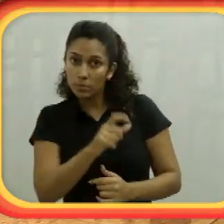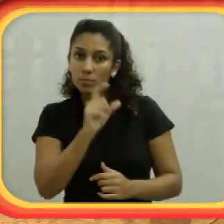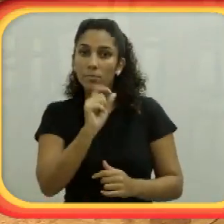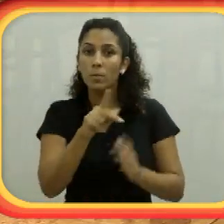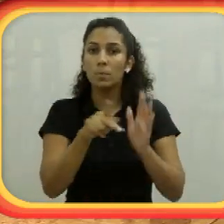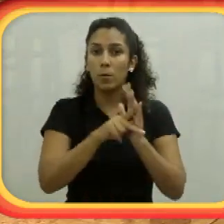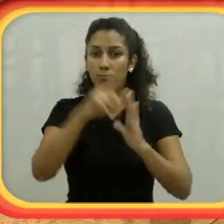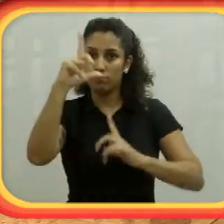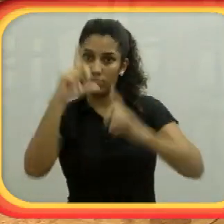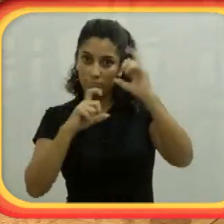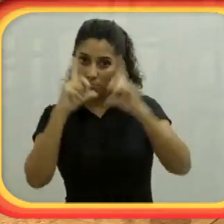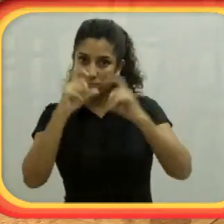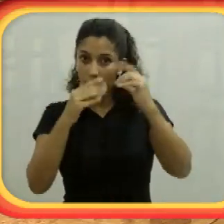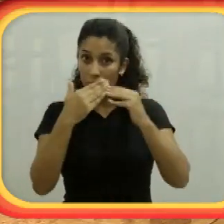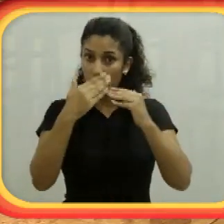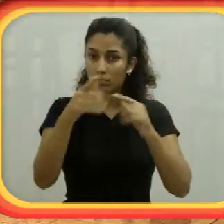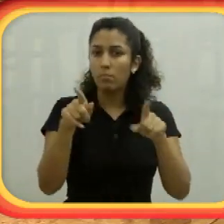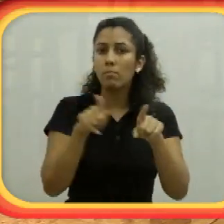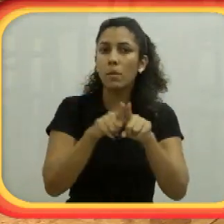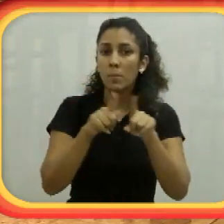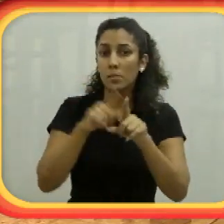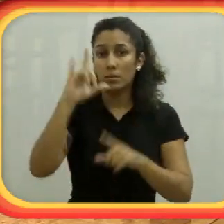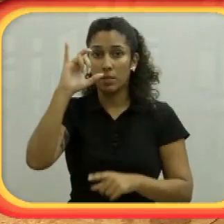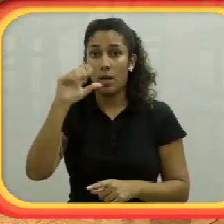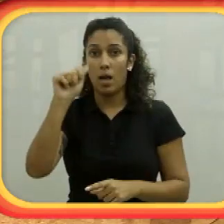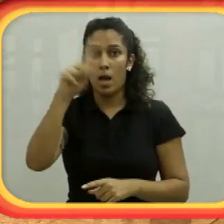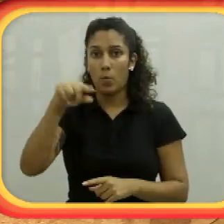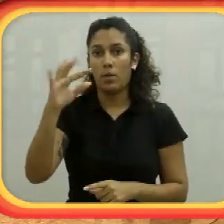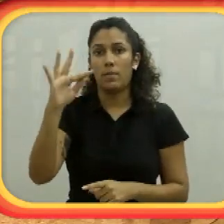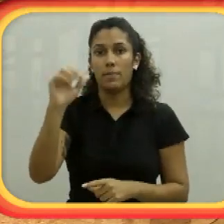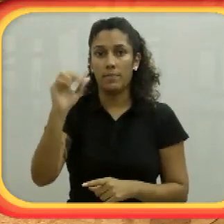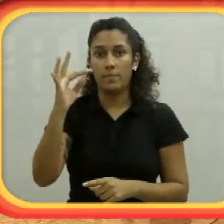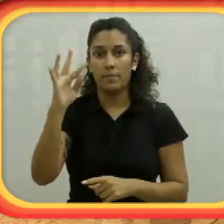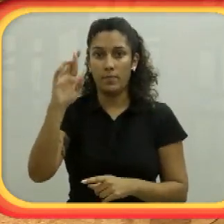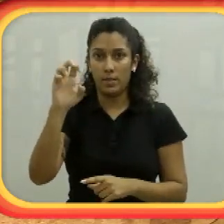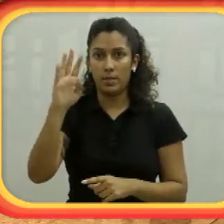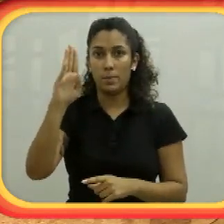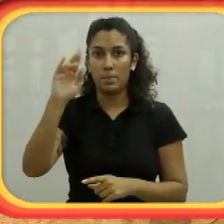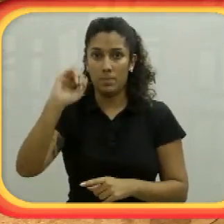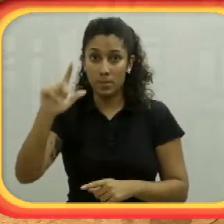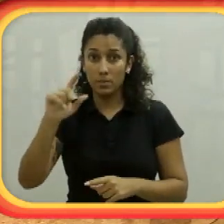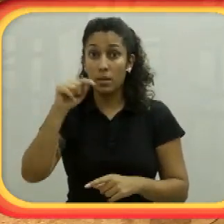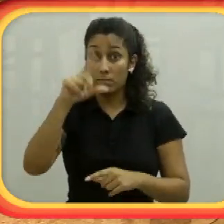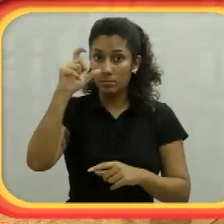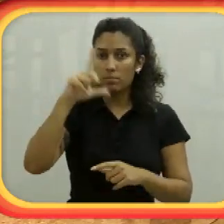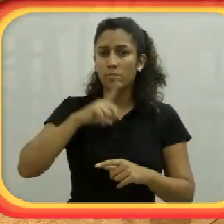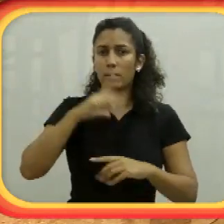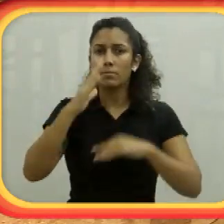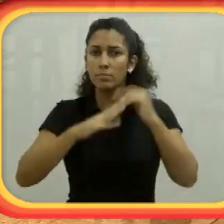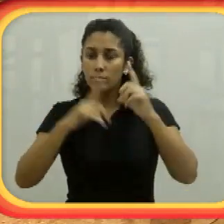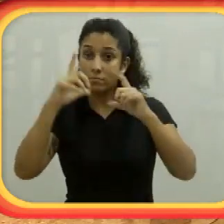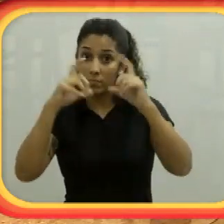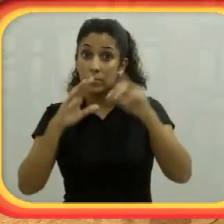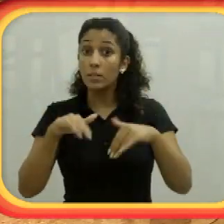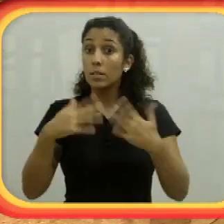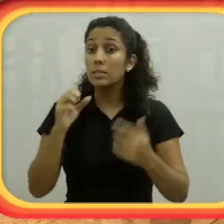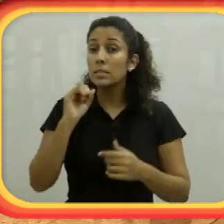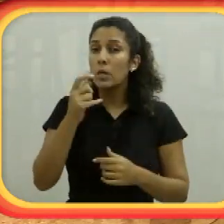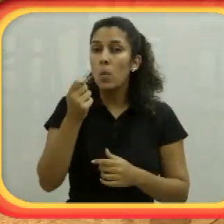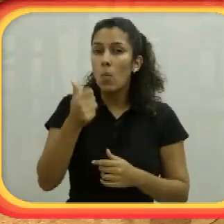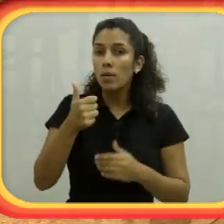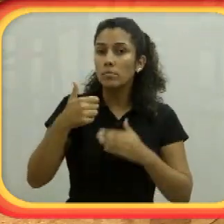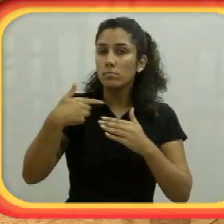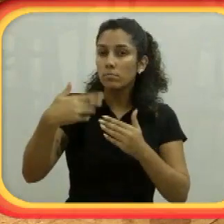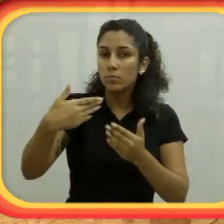na frente. E também pelo Instagram, é arroba Fábio Freitasil. também, aí no Instagram, só tem fotografia subaquática.